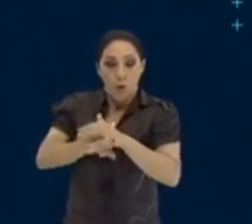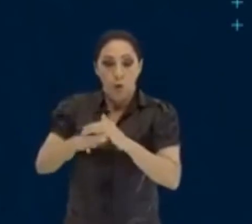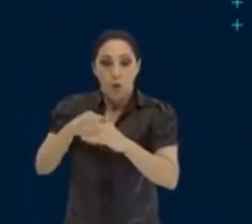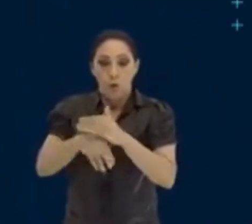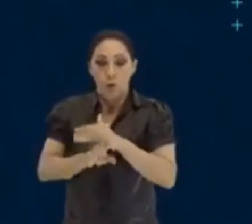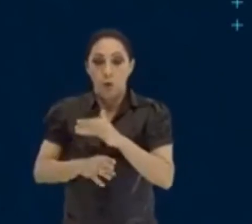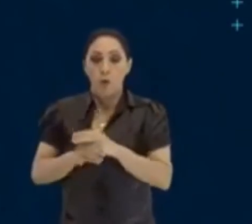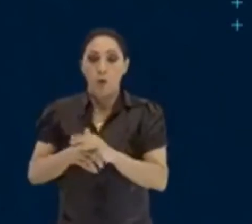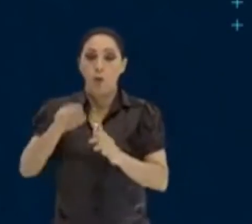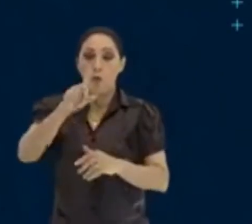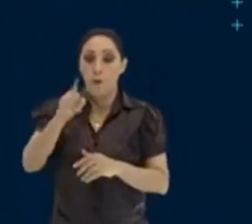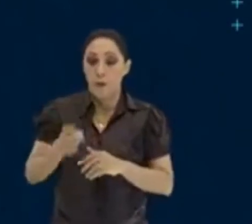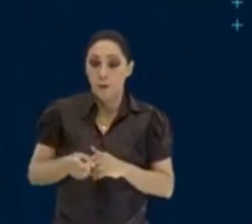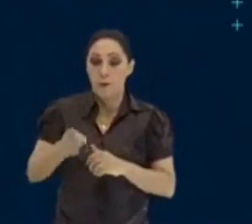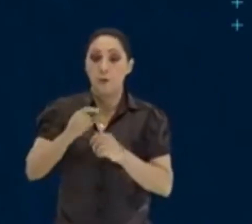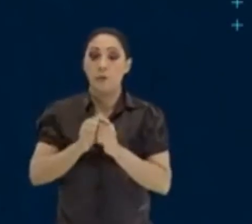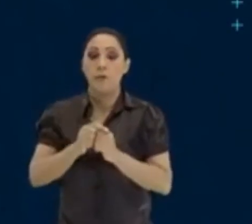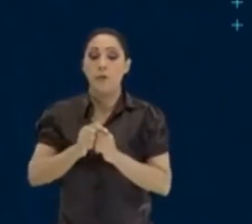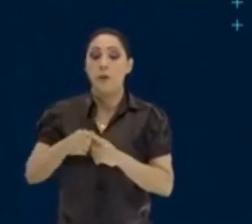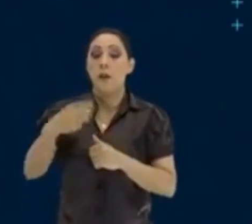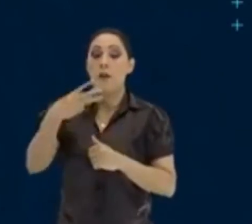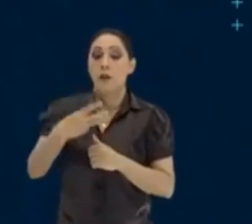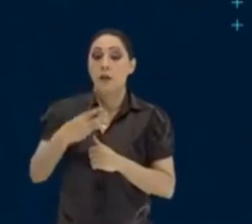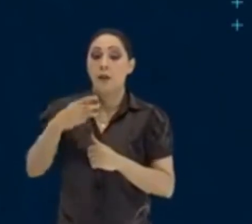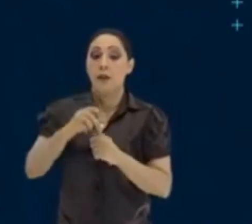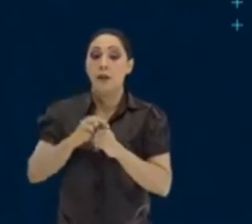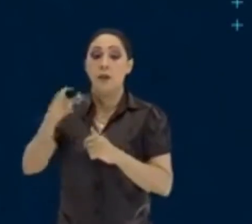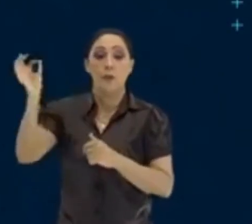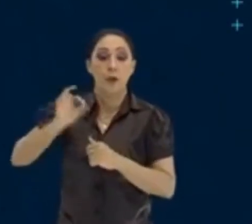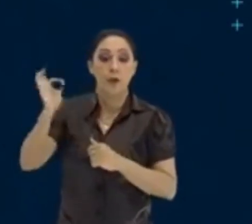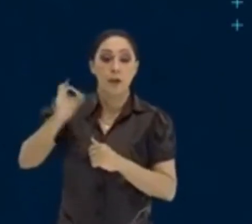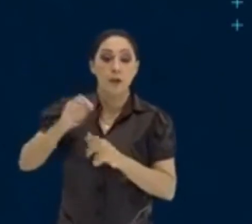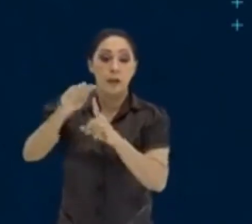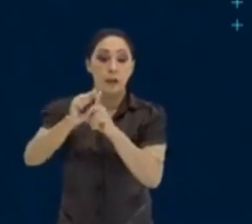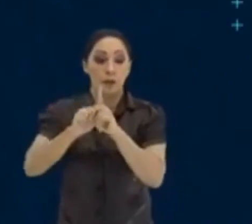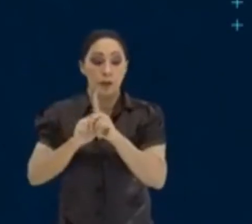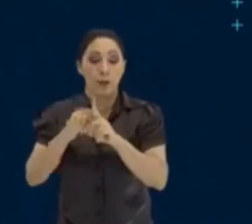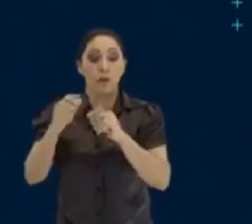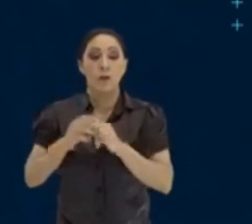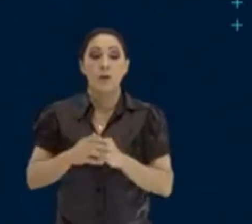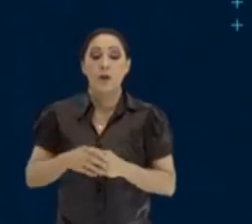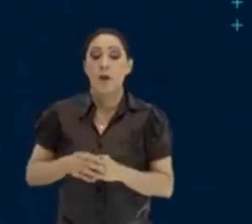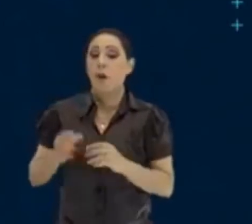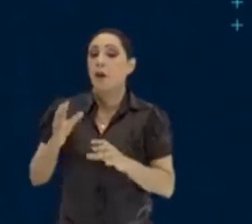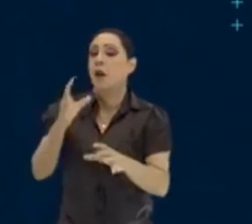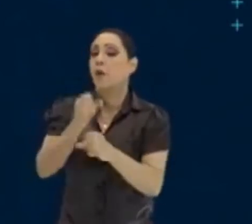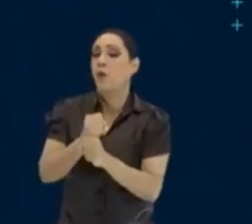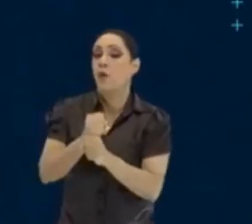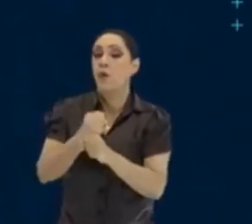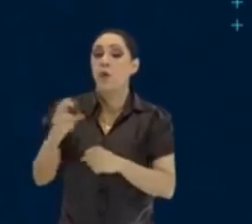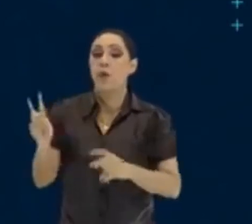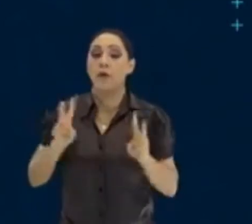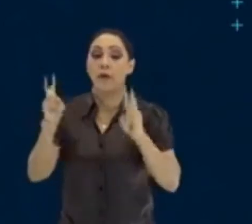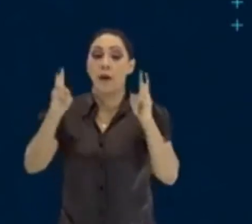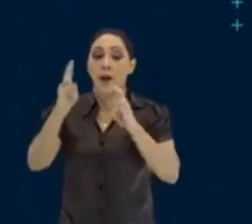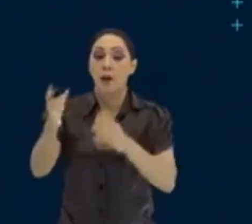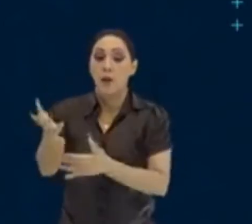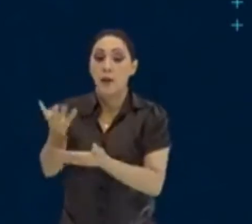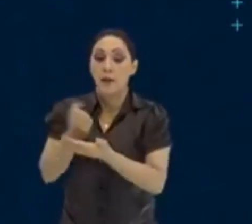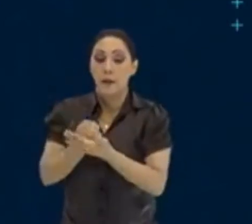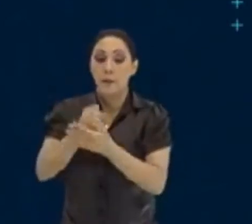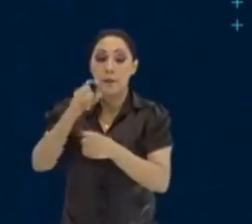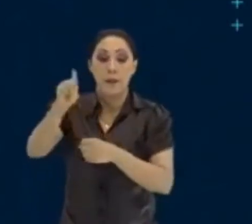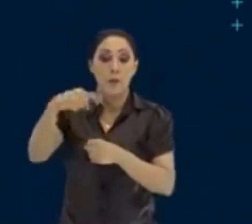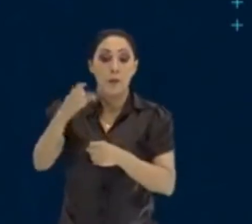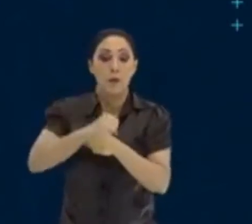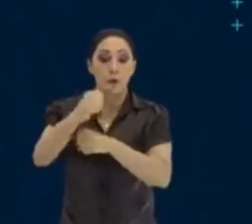de 3% ao mês. Determine o valor recebido após um ano. Gente, ele está dizendo